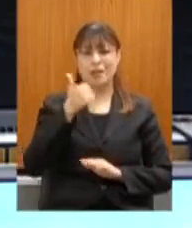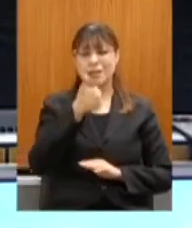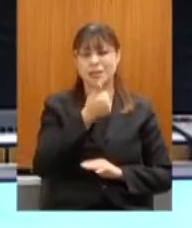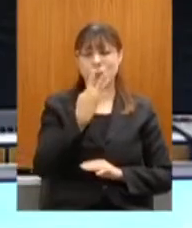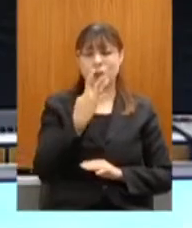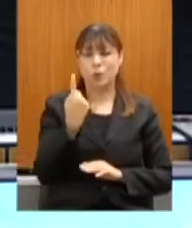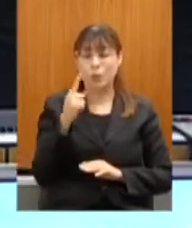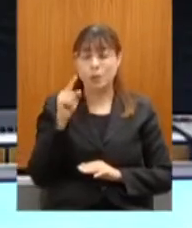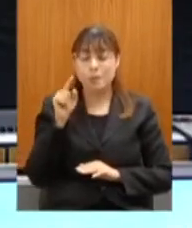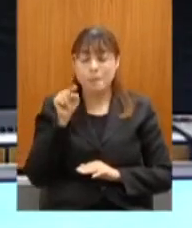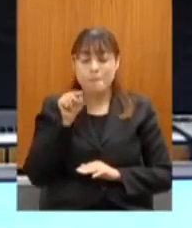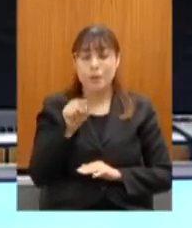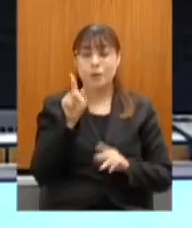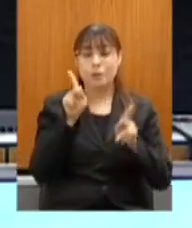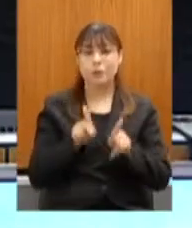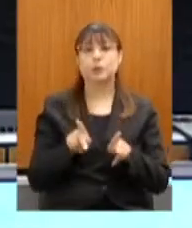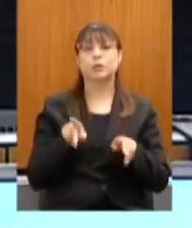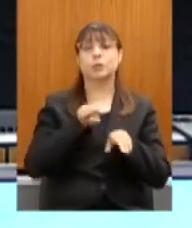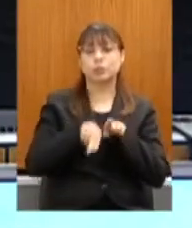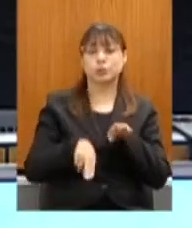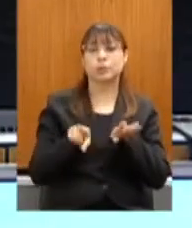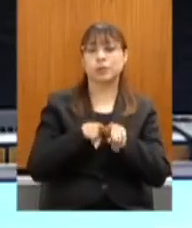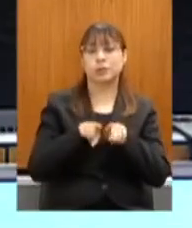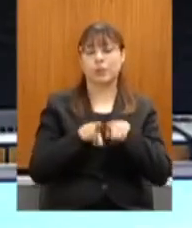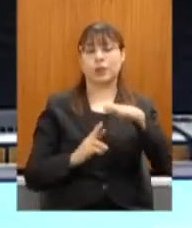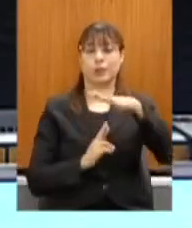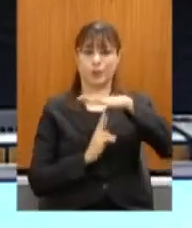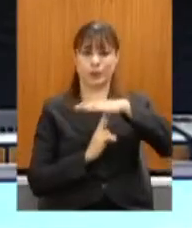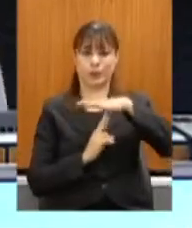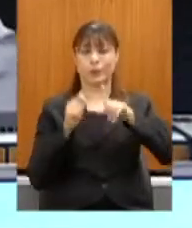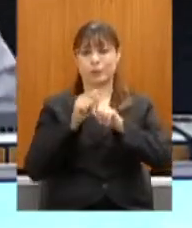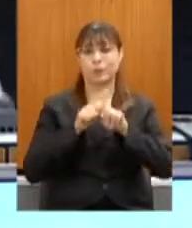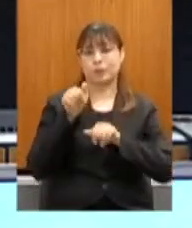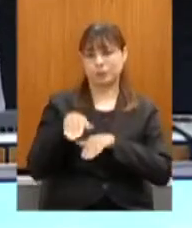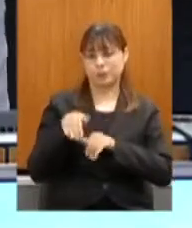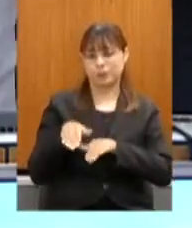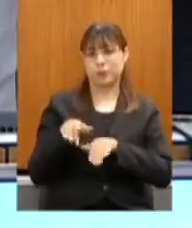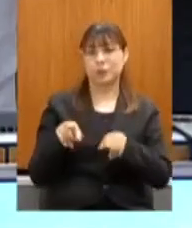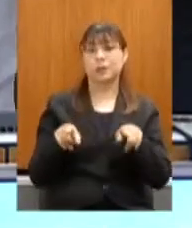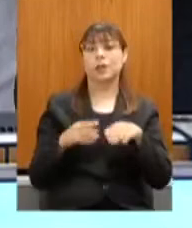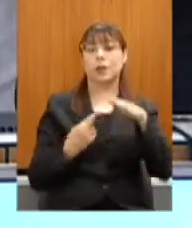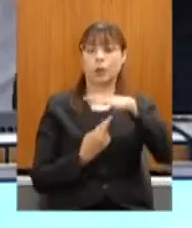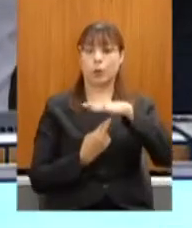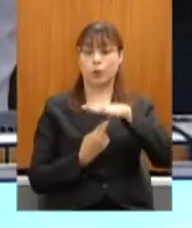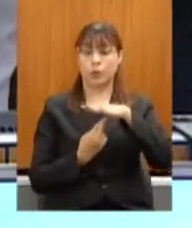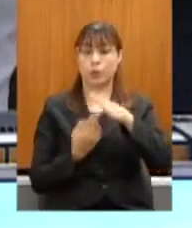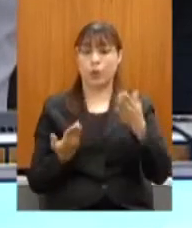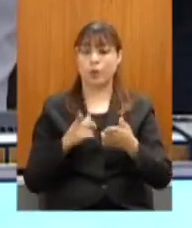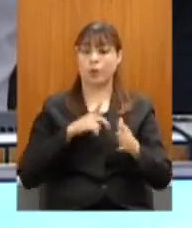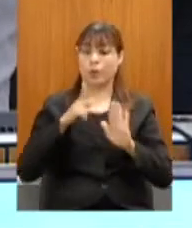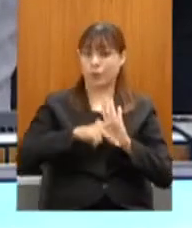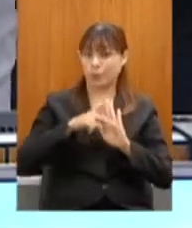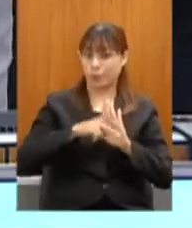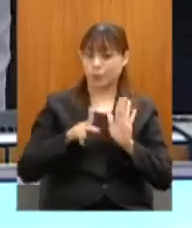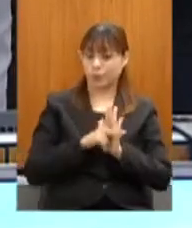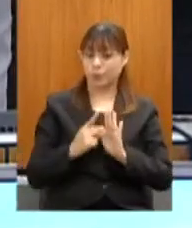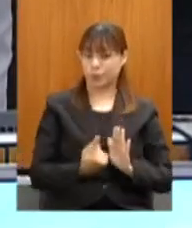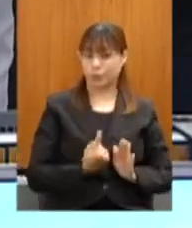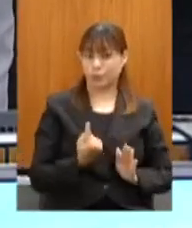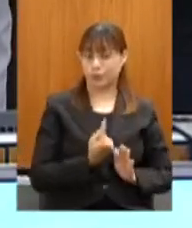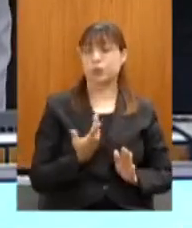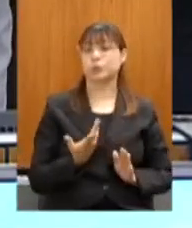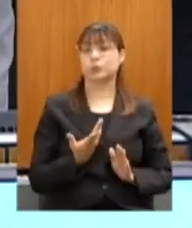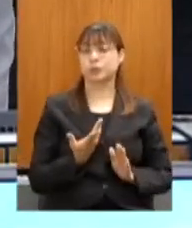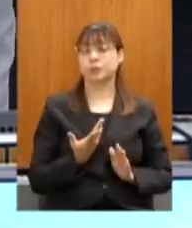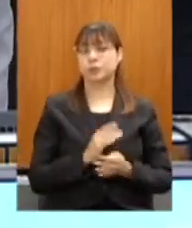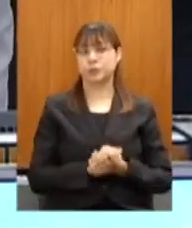pessoas desembarcaram também na rodoviária de Belo Horizonte em setembro. E a rodoviária, agora, com o projeto nosso, vai